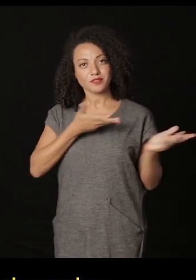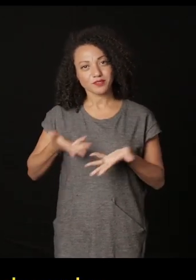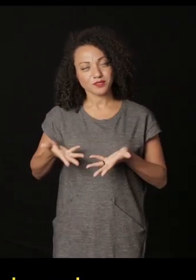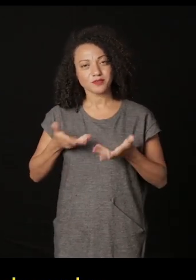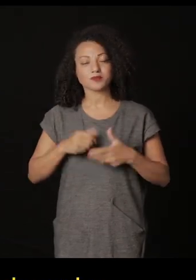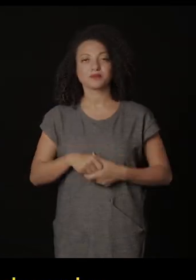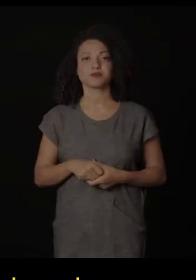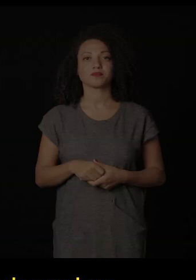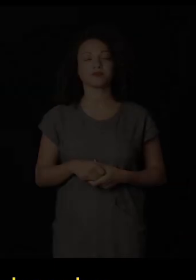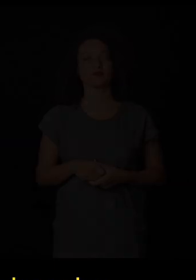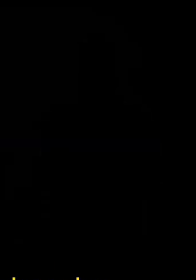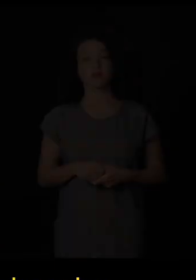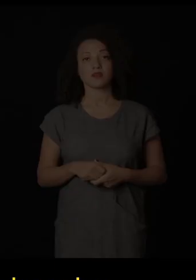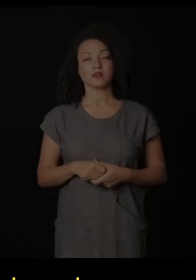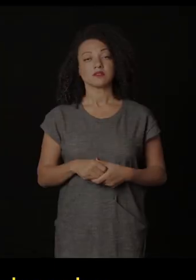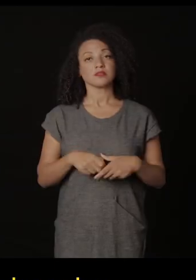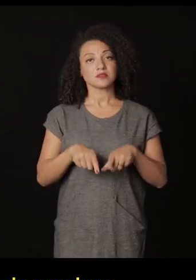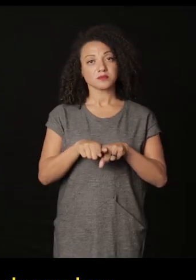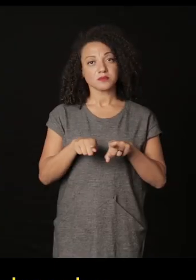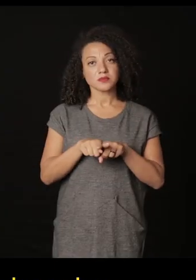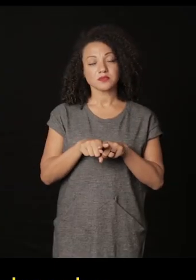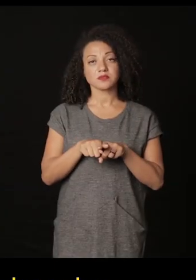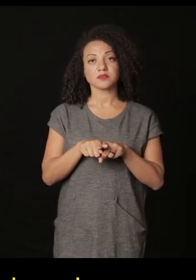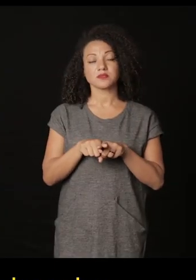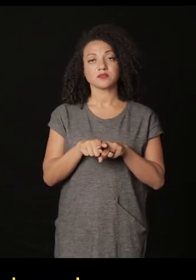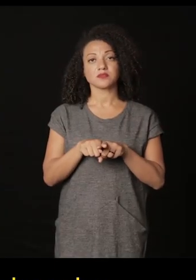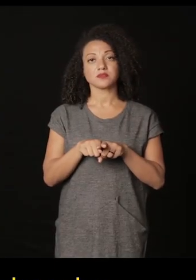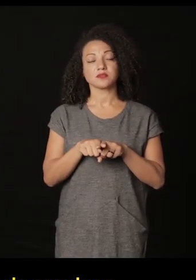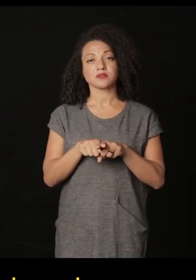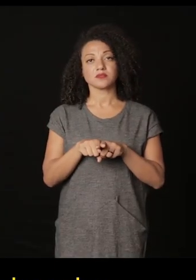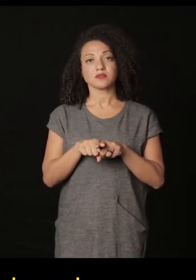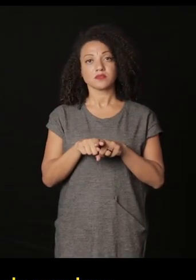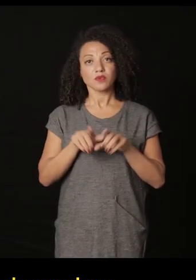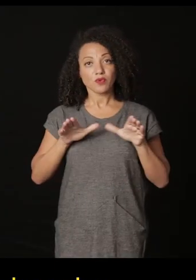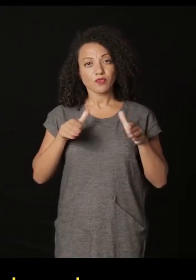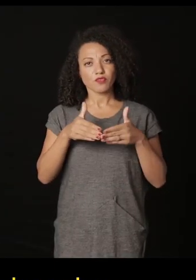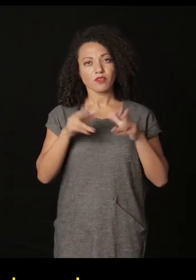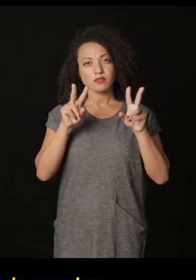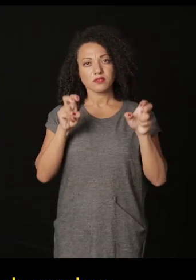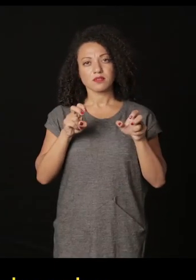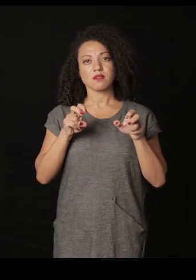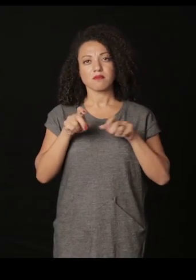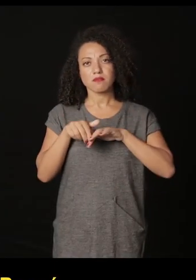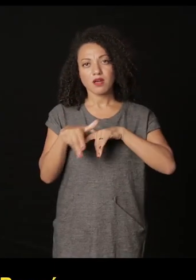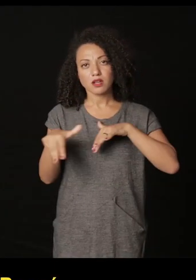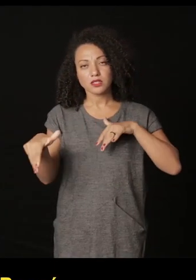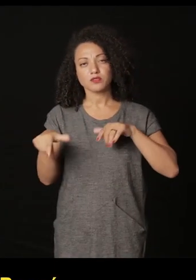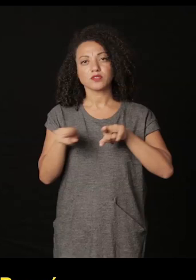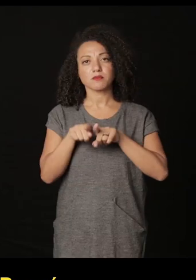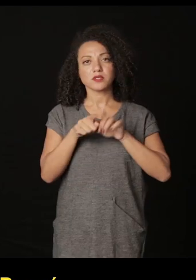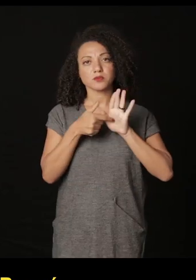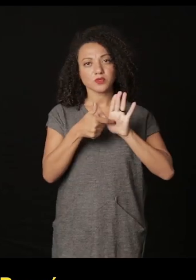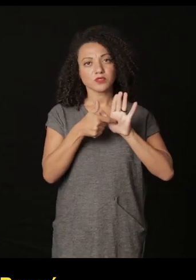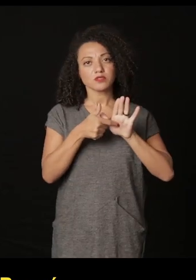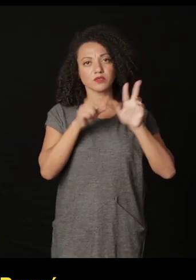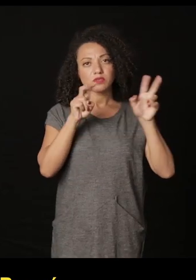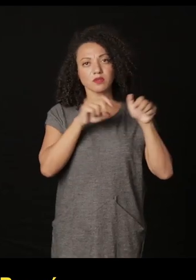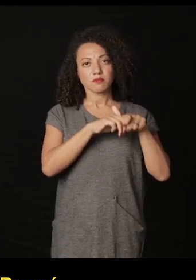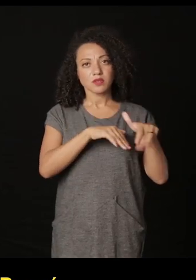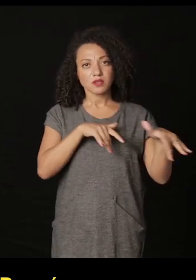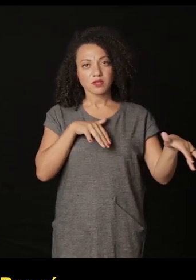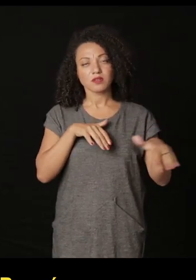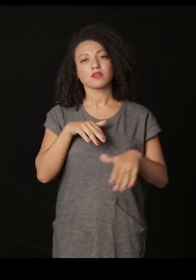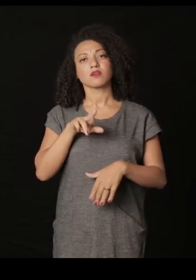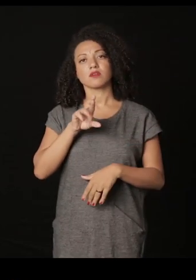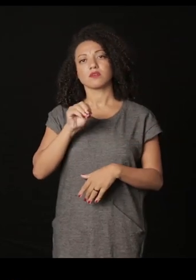E, como não, num fórum falando de arquivos e numa exposição que fala de arquivos, temos que ter a Rosângela Renault